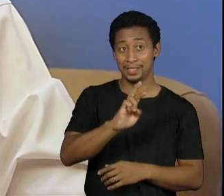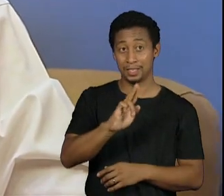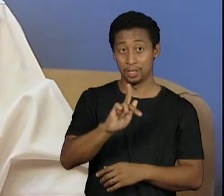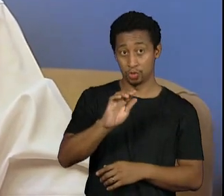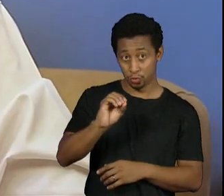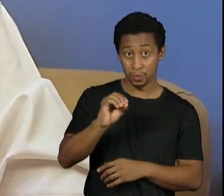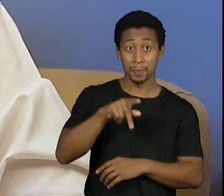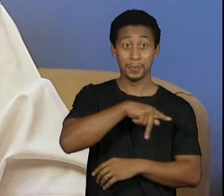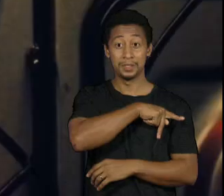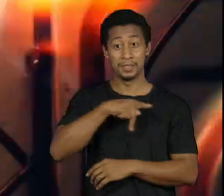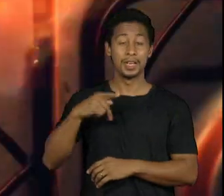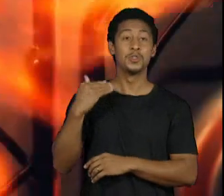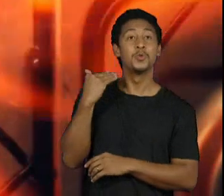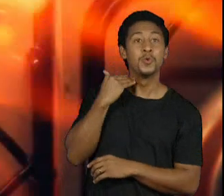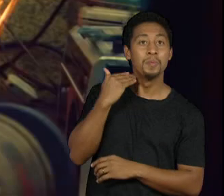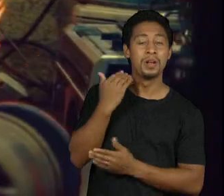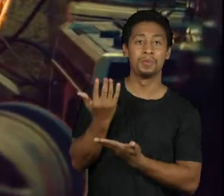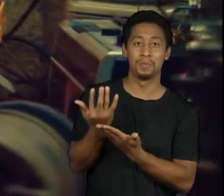Banco Santander